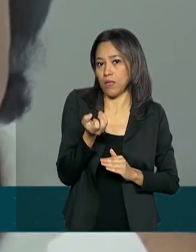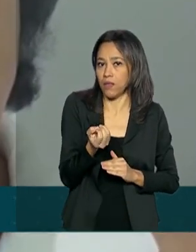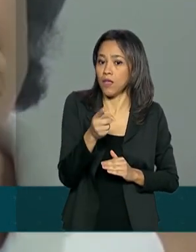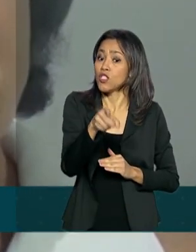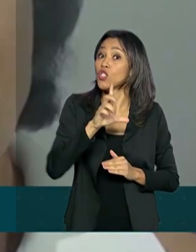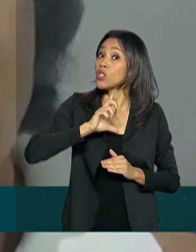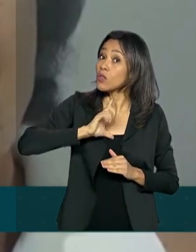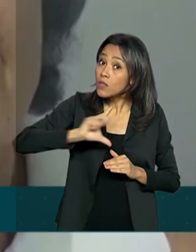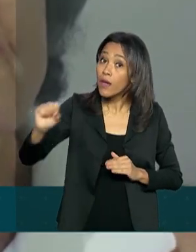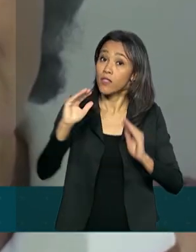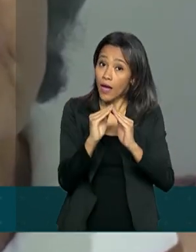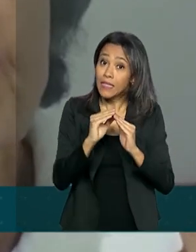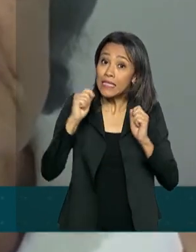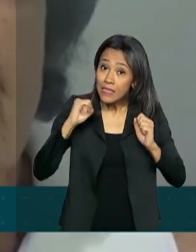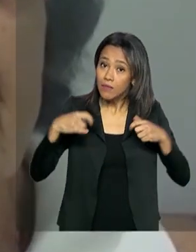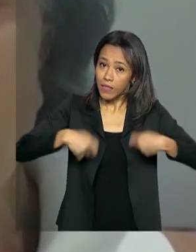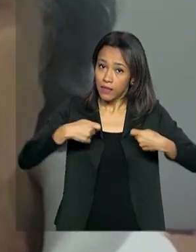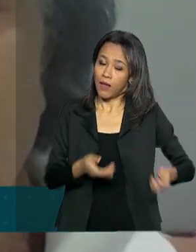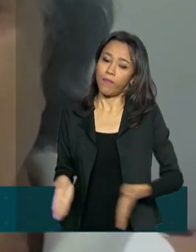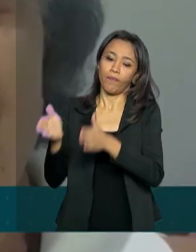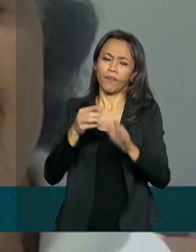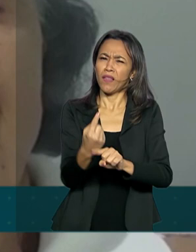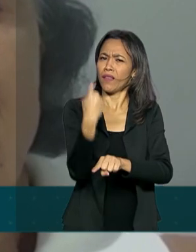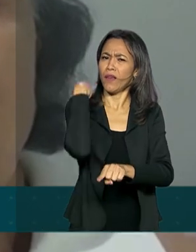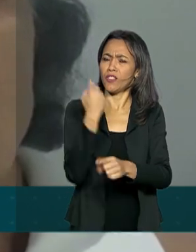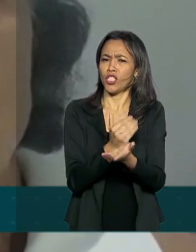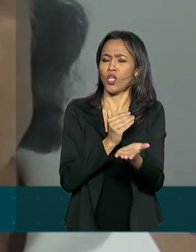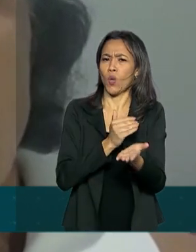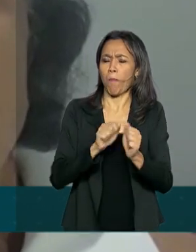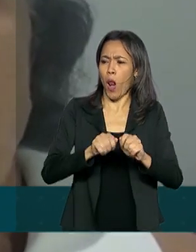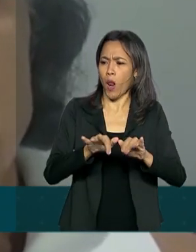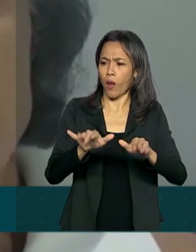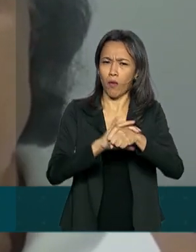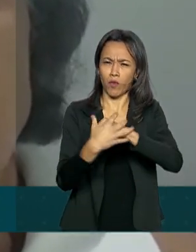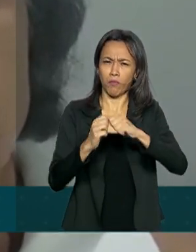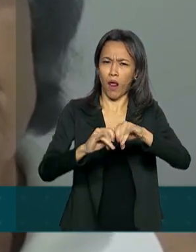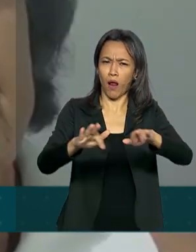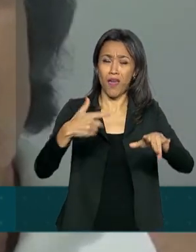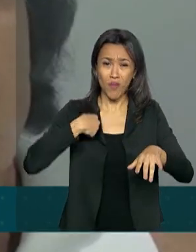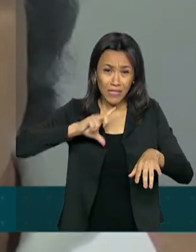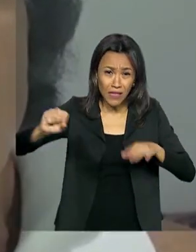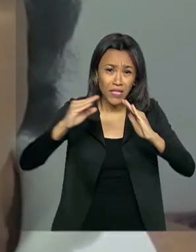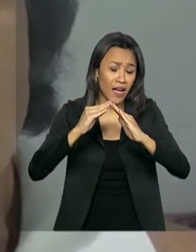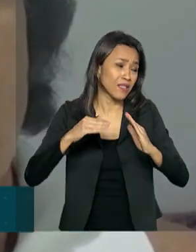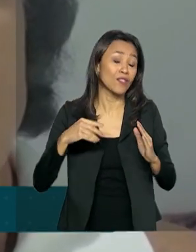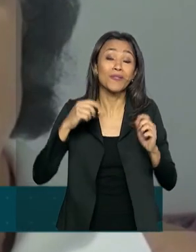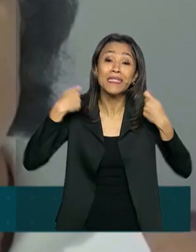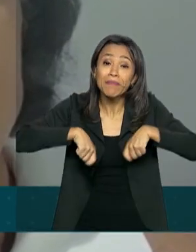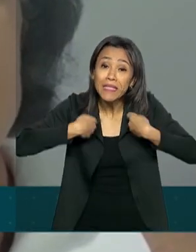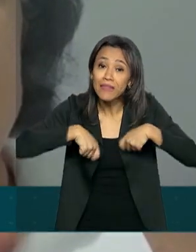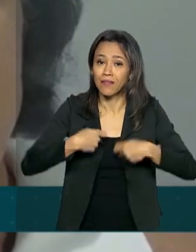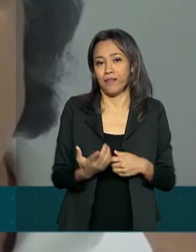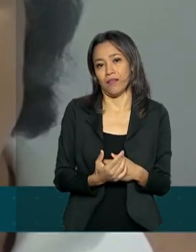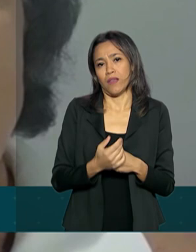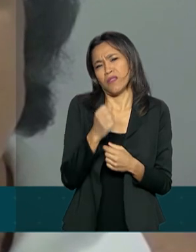em último caso. Desde que começou essa pandemia, eu saio de casa o mínimo possível. A